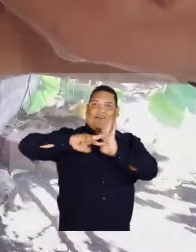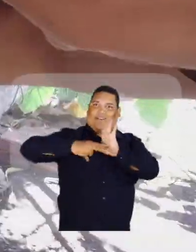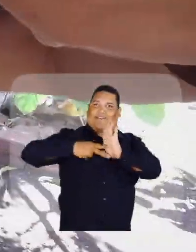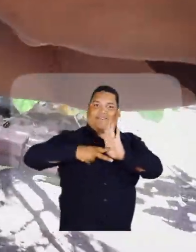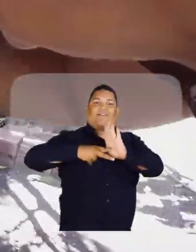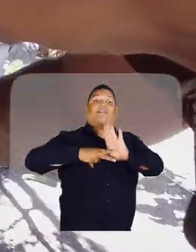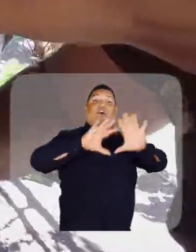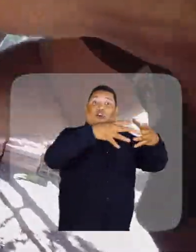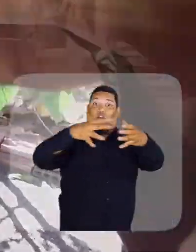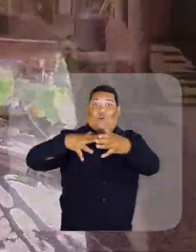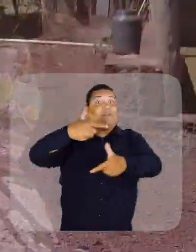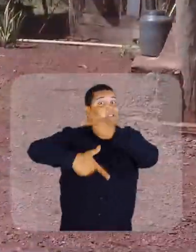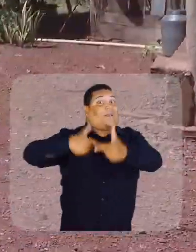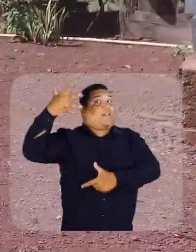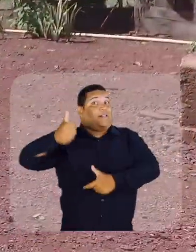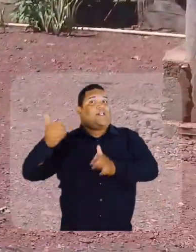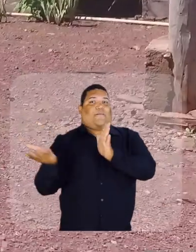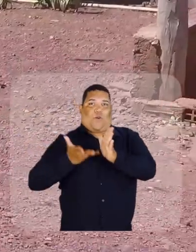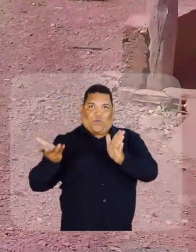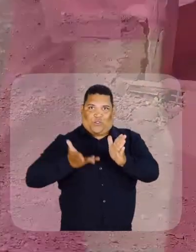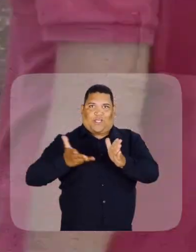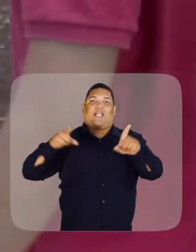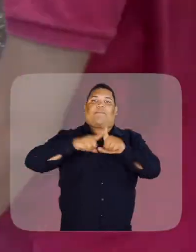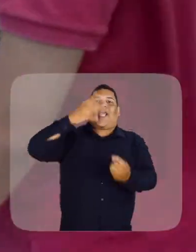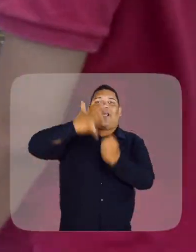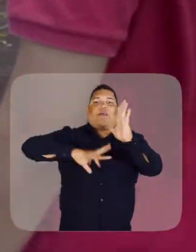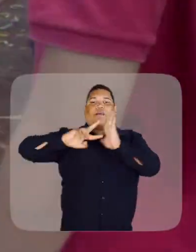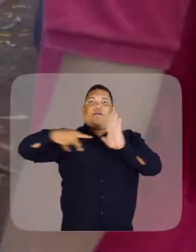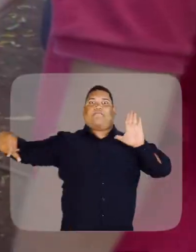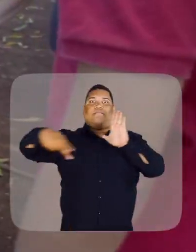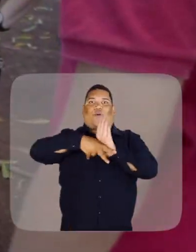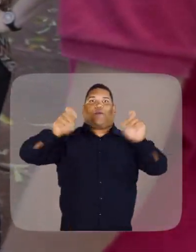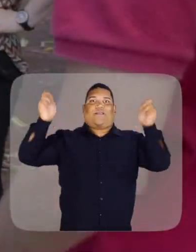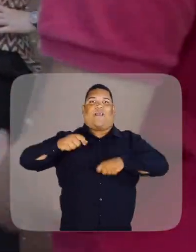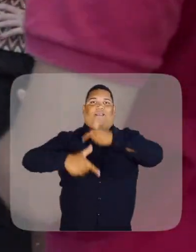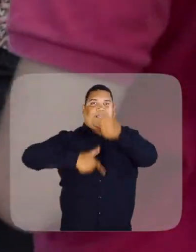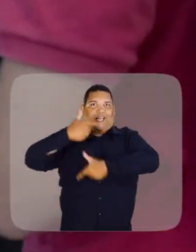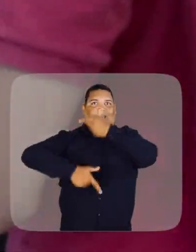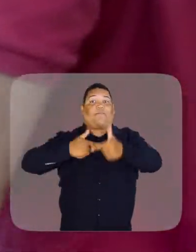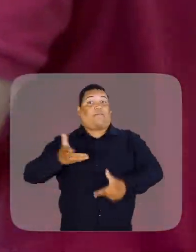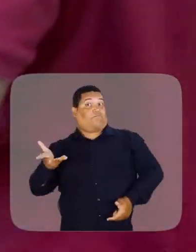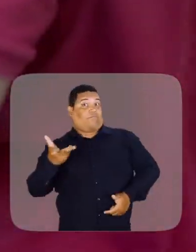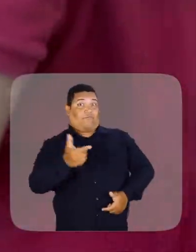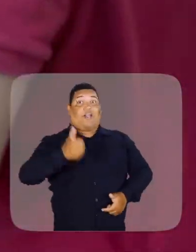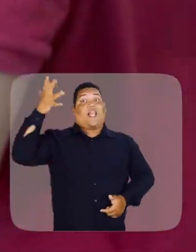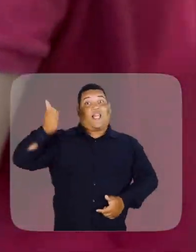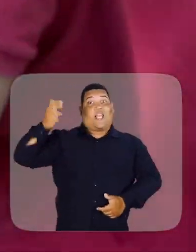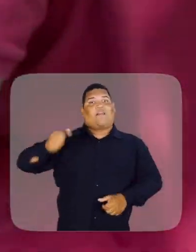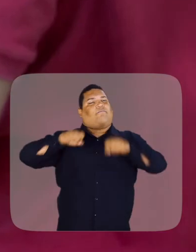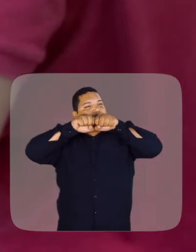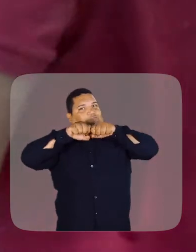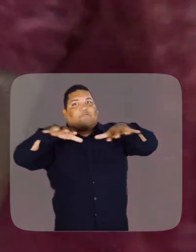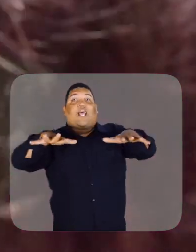de falar sobre cooperativismo com os produtores e propor a criação de uma cooperativa própria que aumente a eficiência da